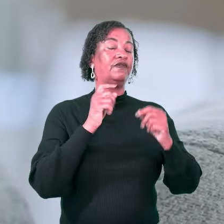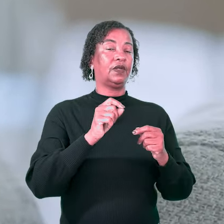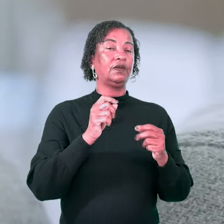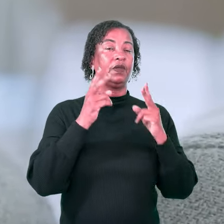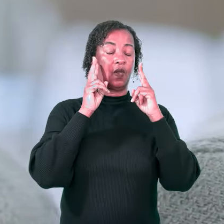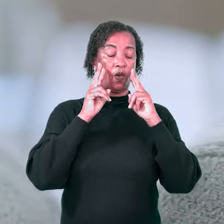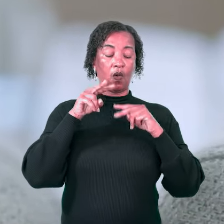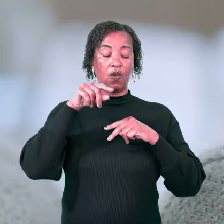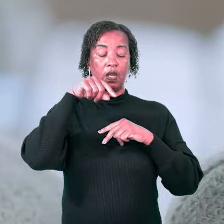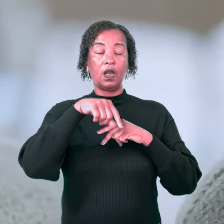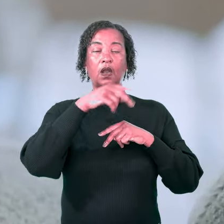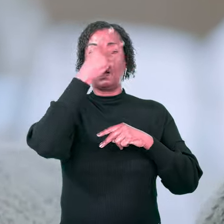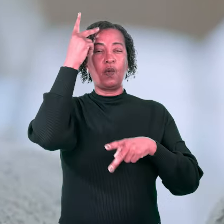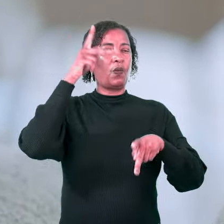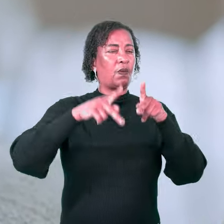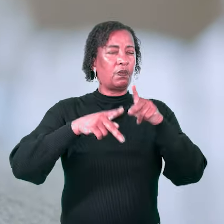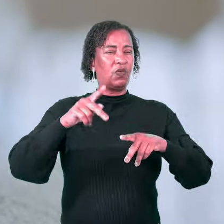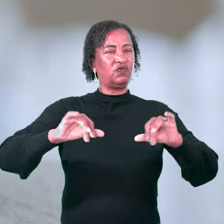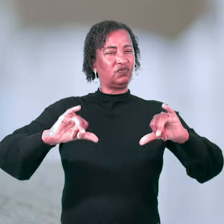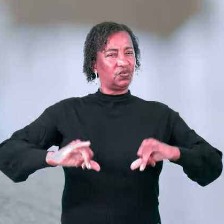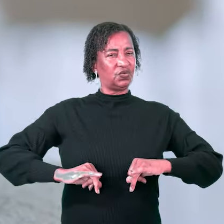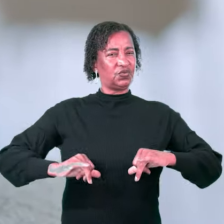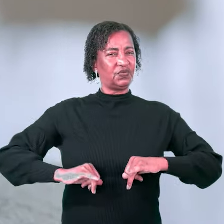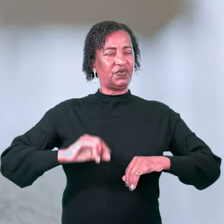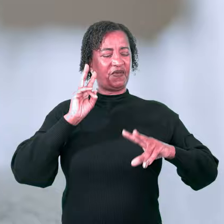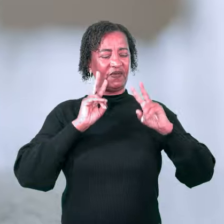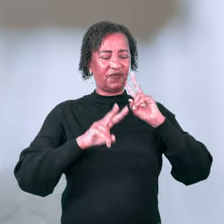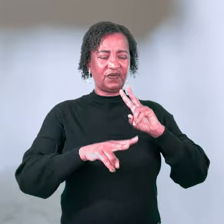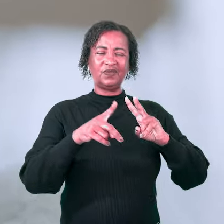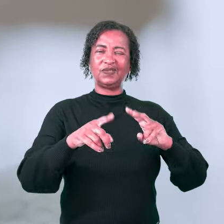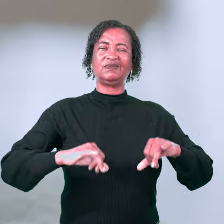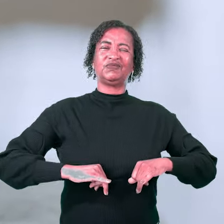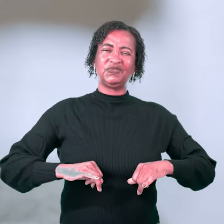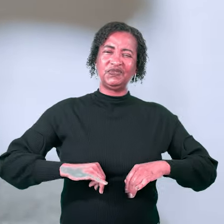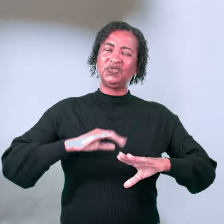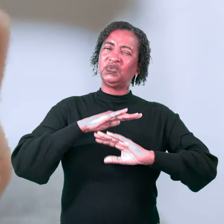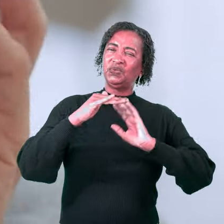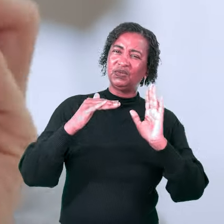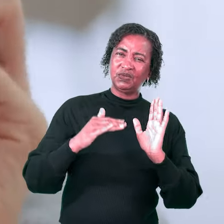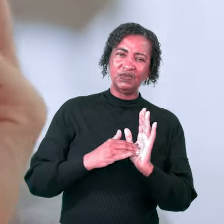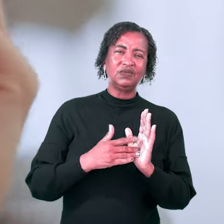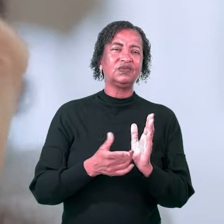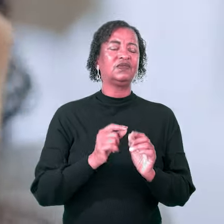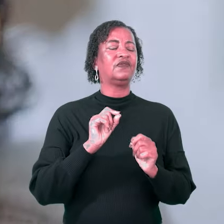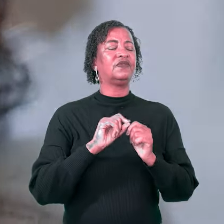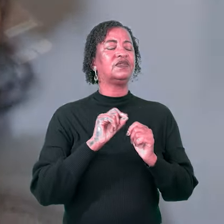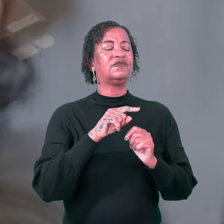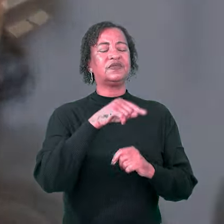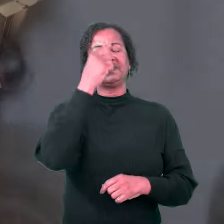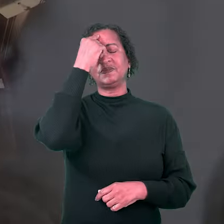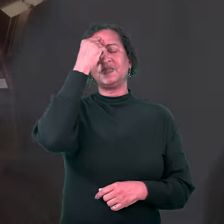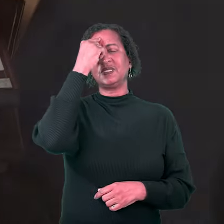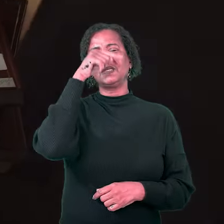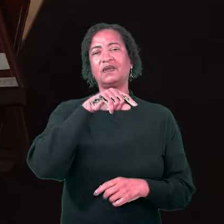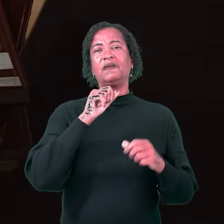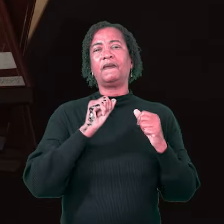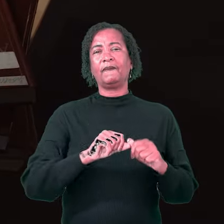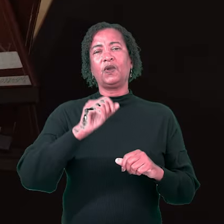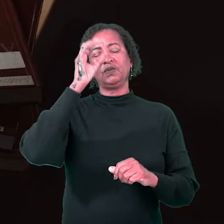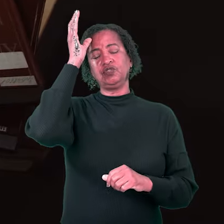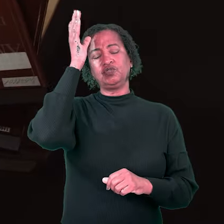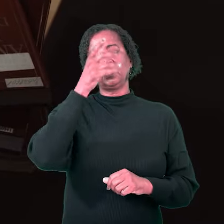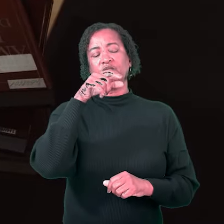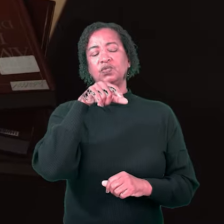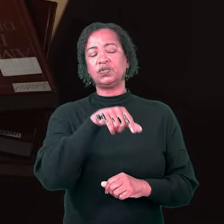olhe lá para baixo, no sopé da montanha, está vendo toda aquela gente sofrida? O que faz você pensar que pode ser